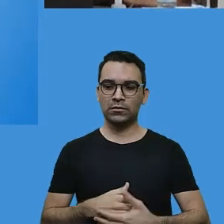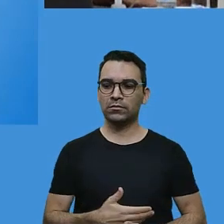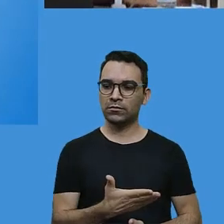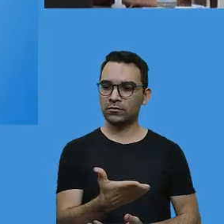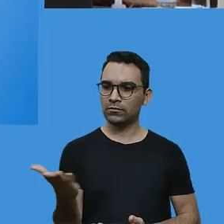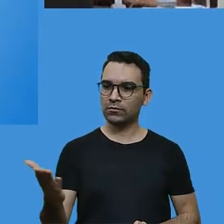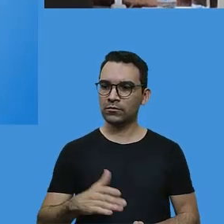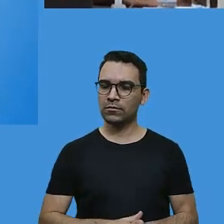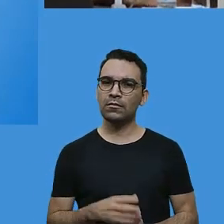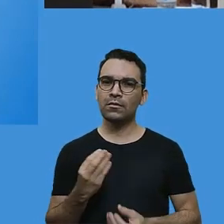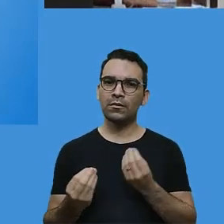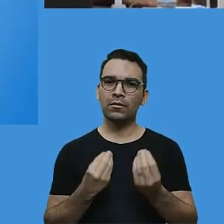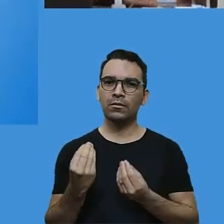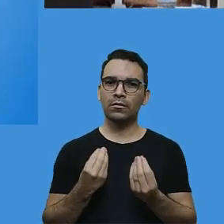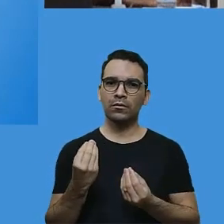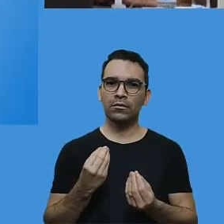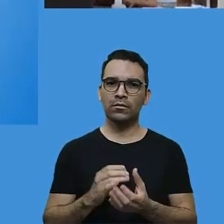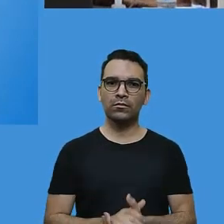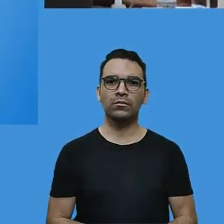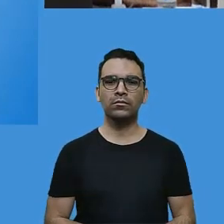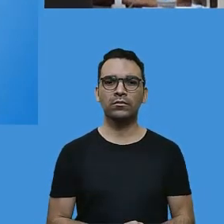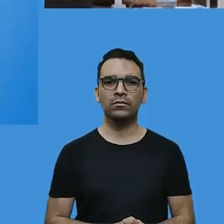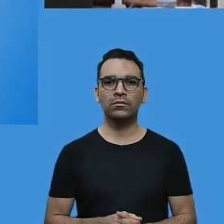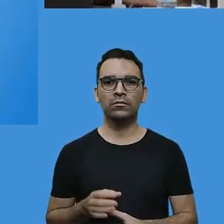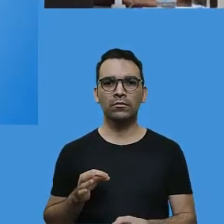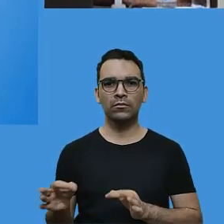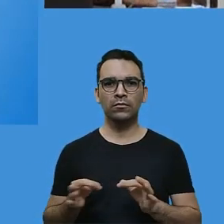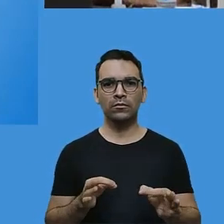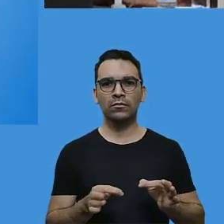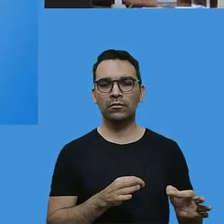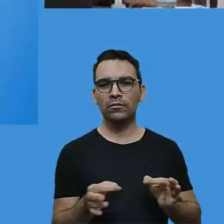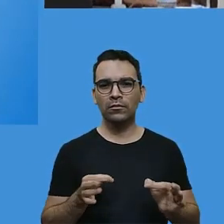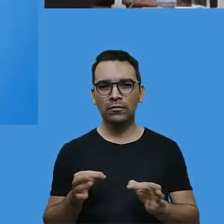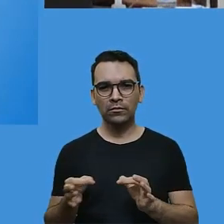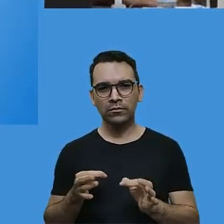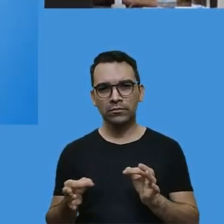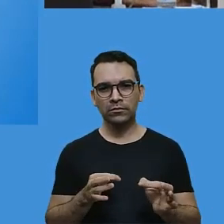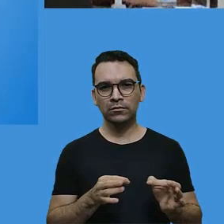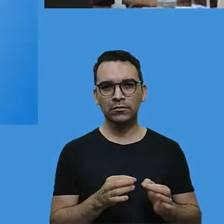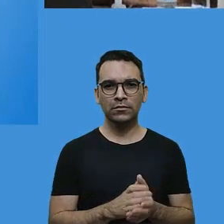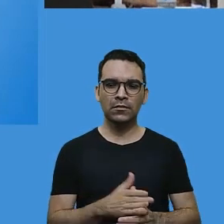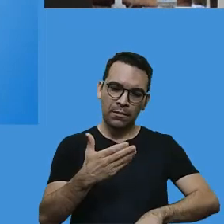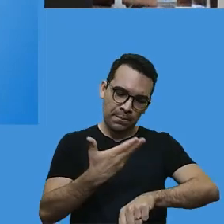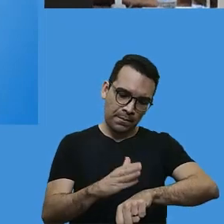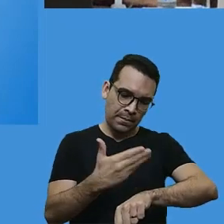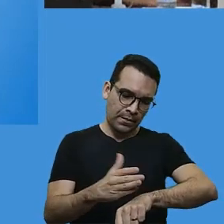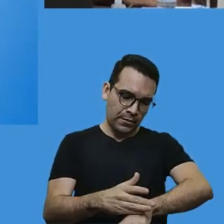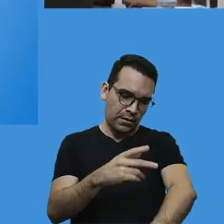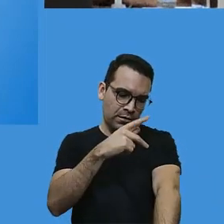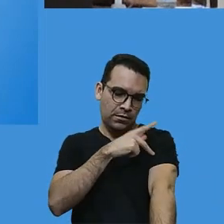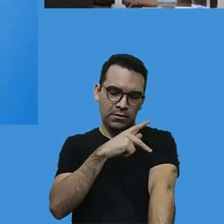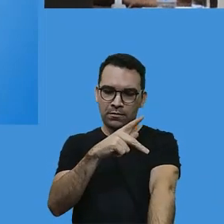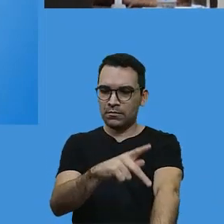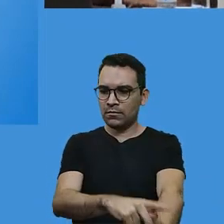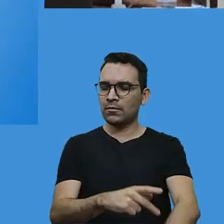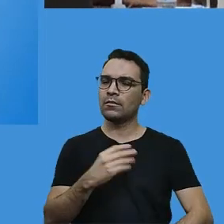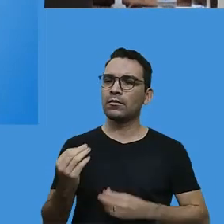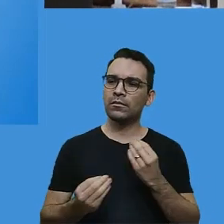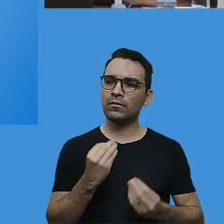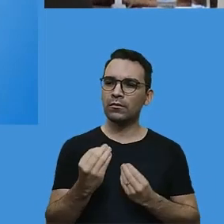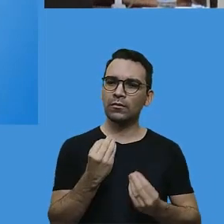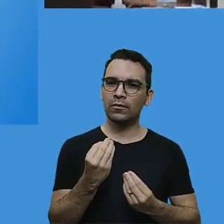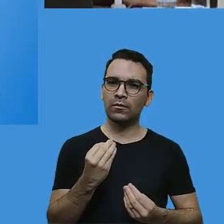e falar que organizar essas rotinas e as práticas pedagógicas para dar conta desse processo